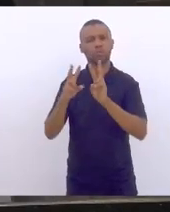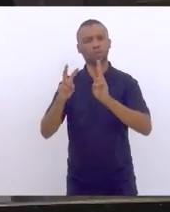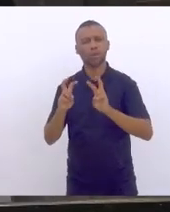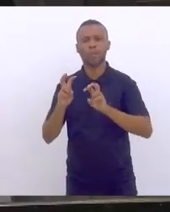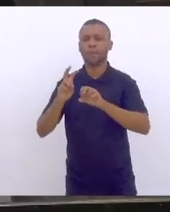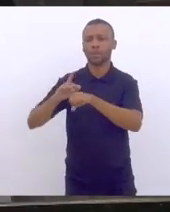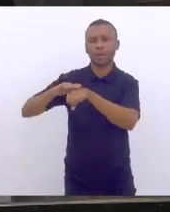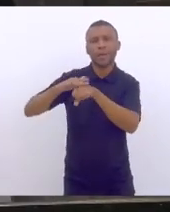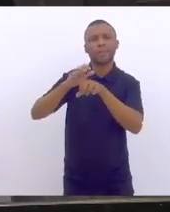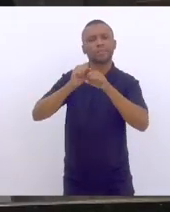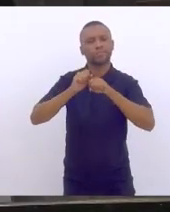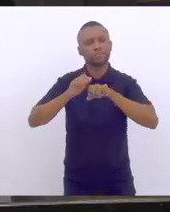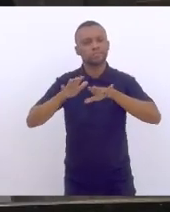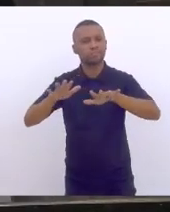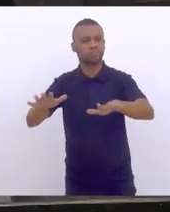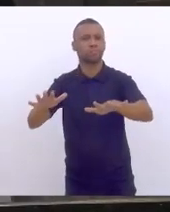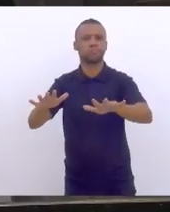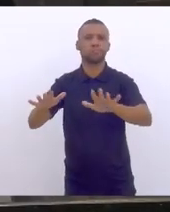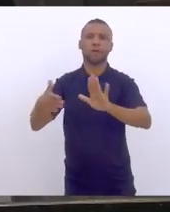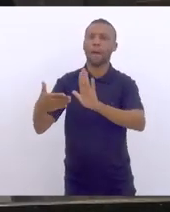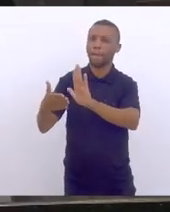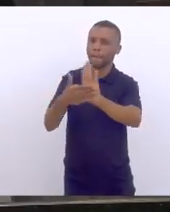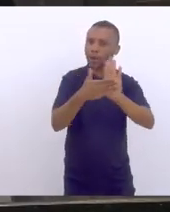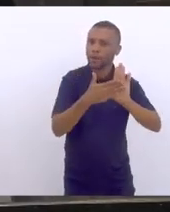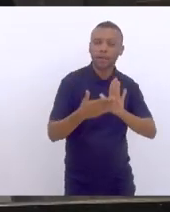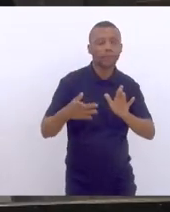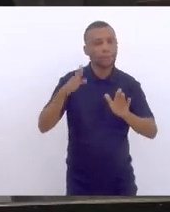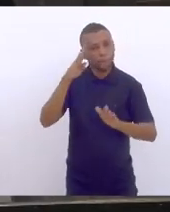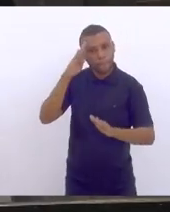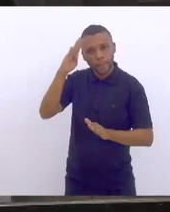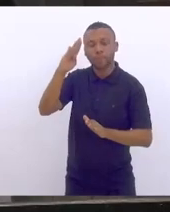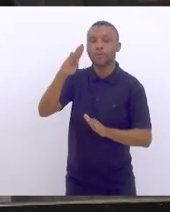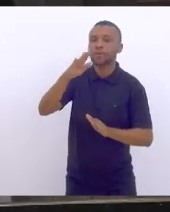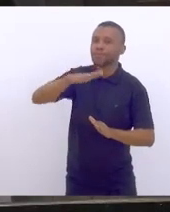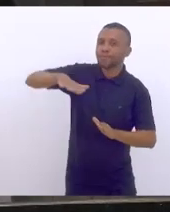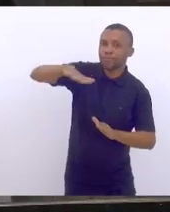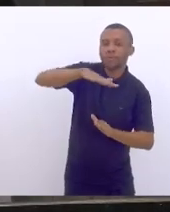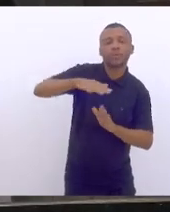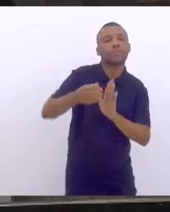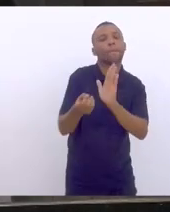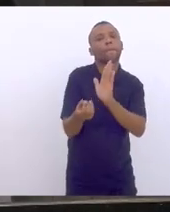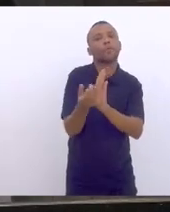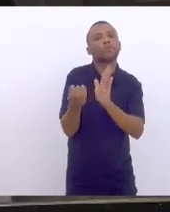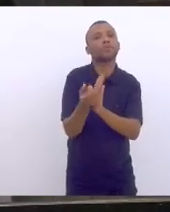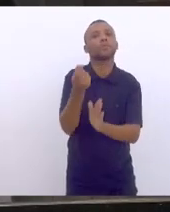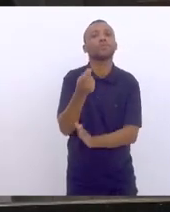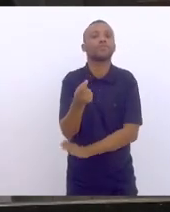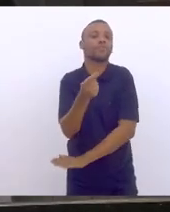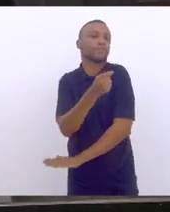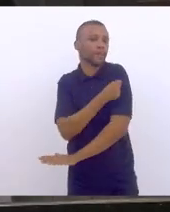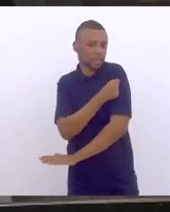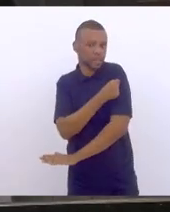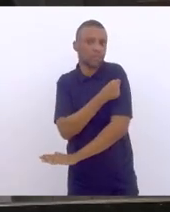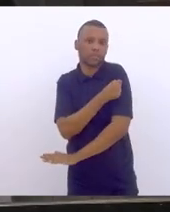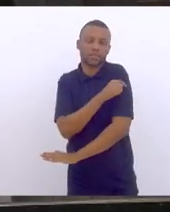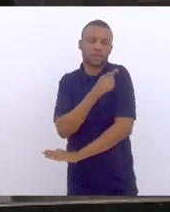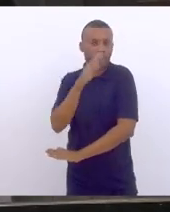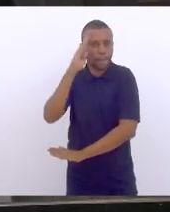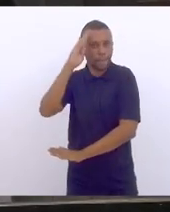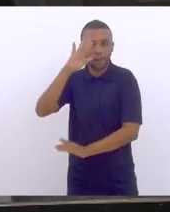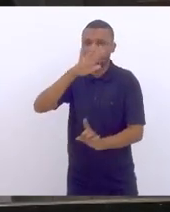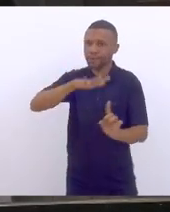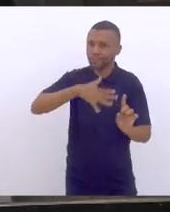outras medidas, inclusive no processo principal de produção de vacinas. E aí me refiro especificamente ao Butantan